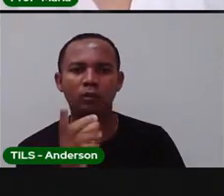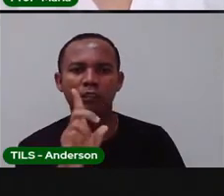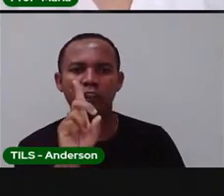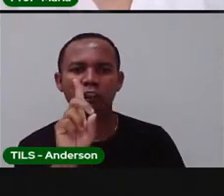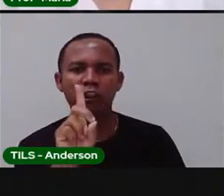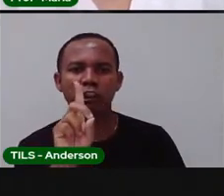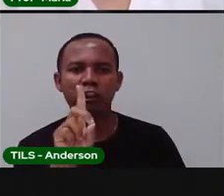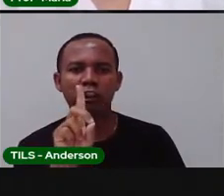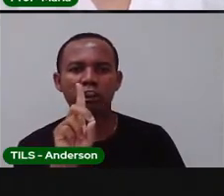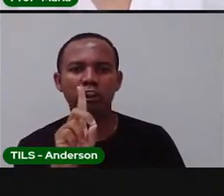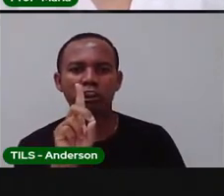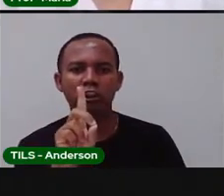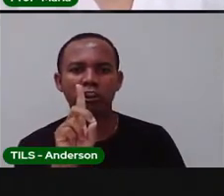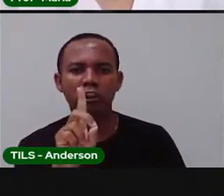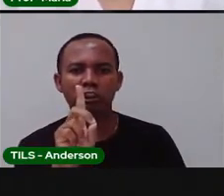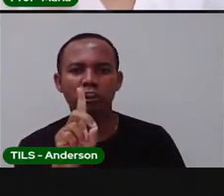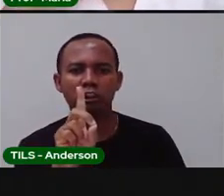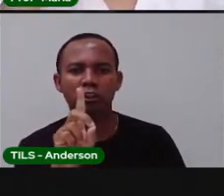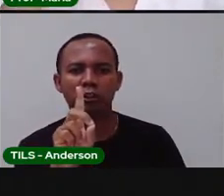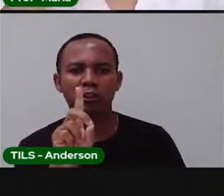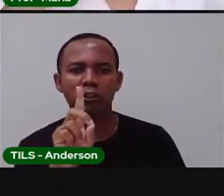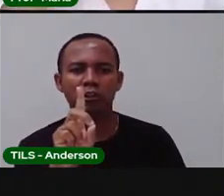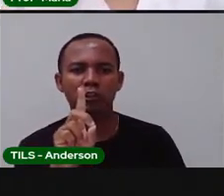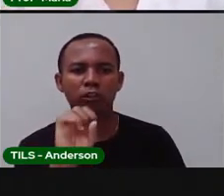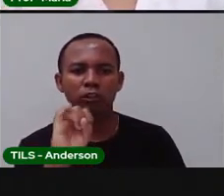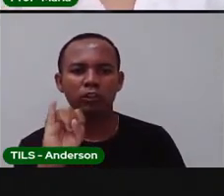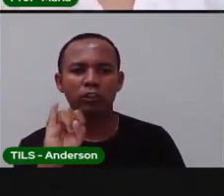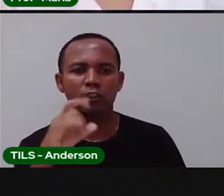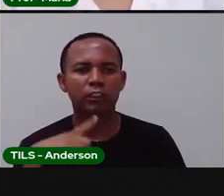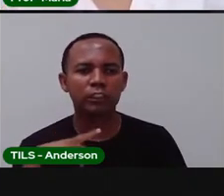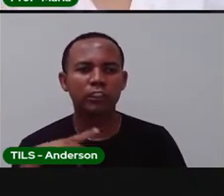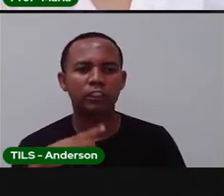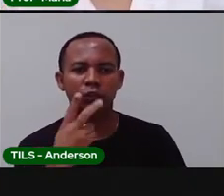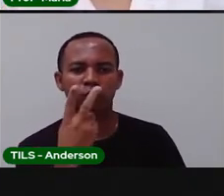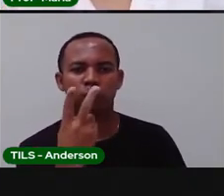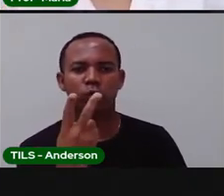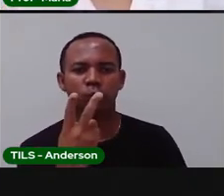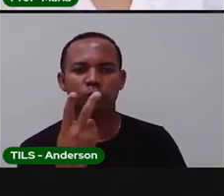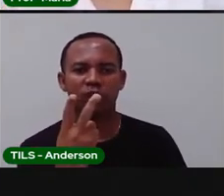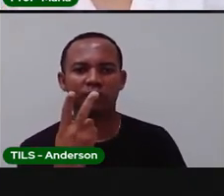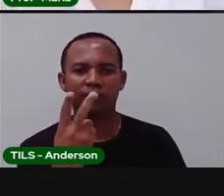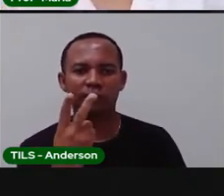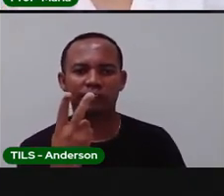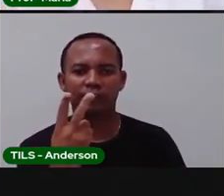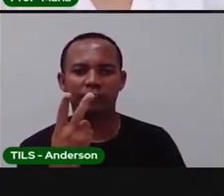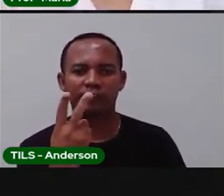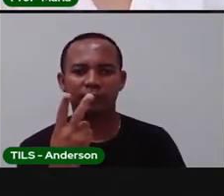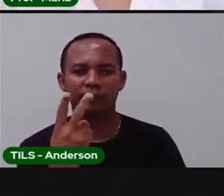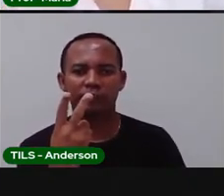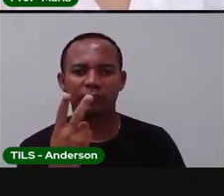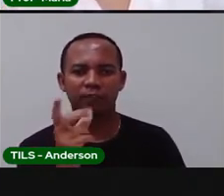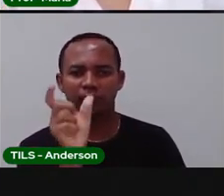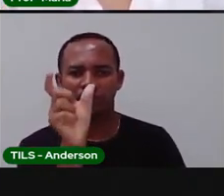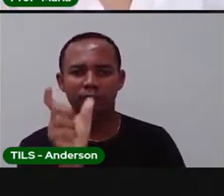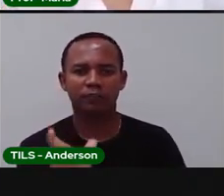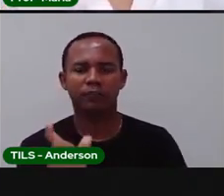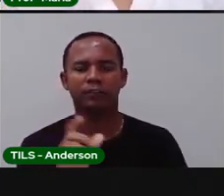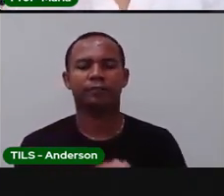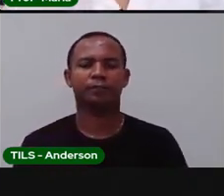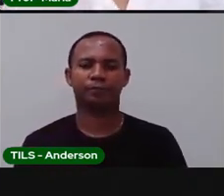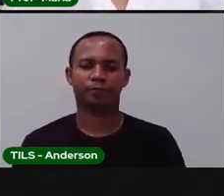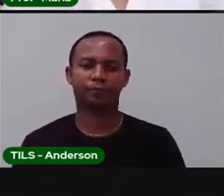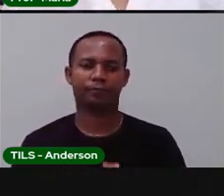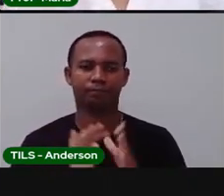De sílaba. Porque ela tem quantas sílabas? Duas. Né? Bom,